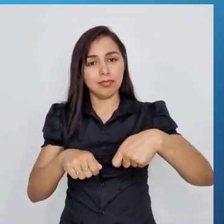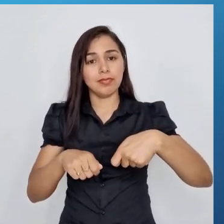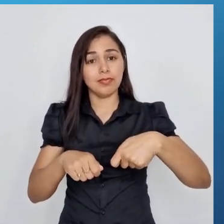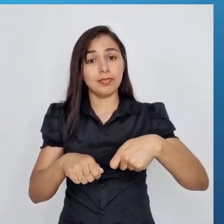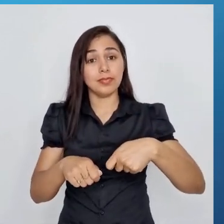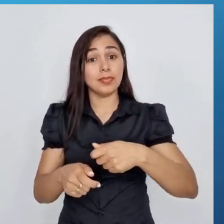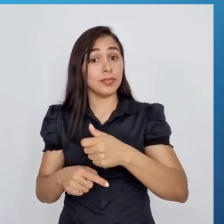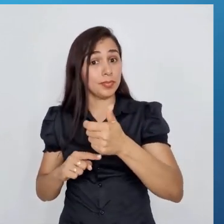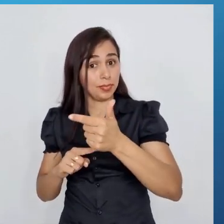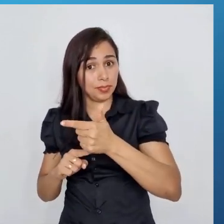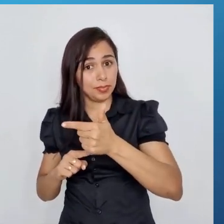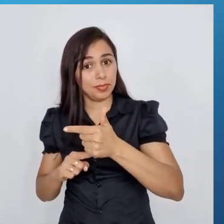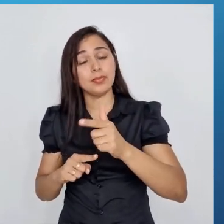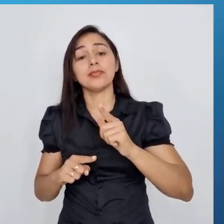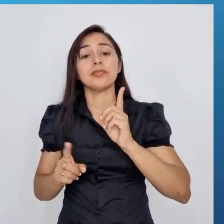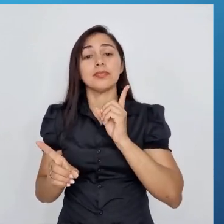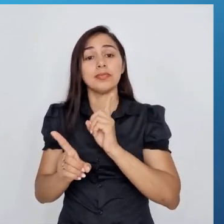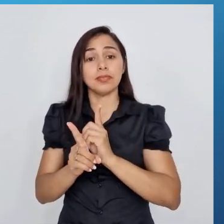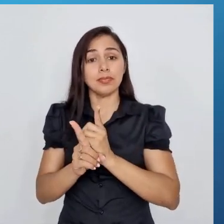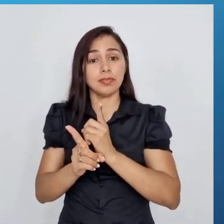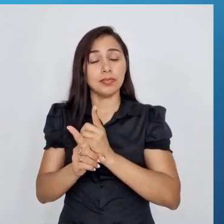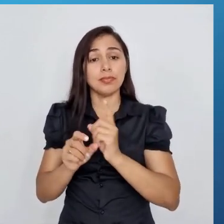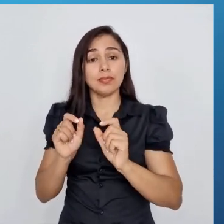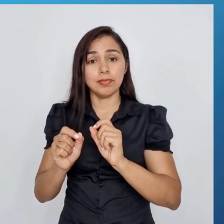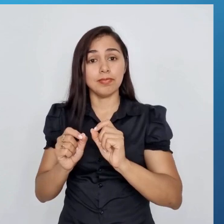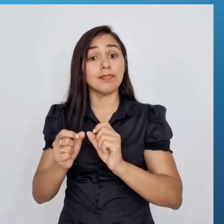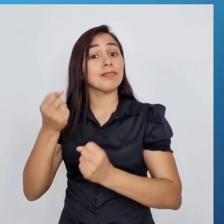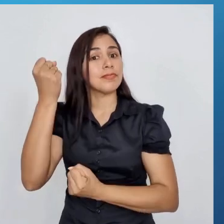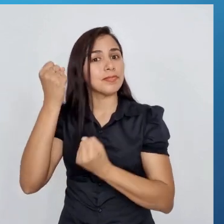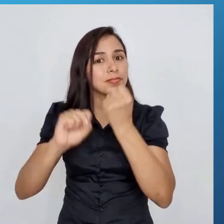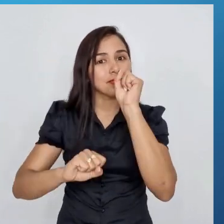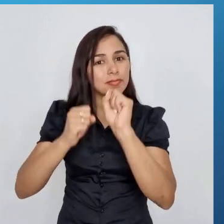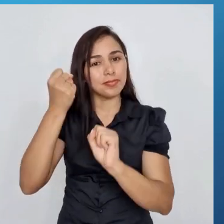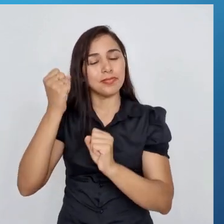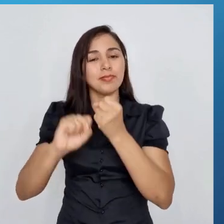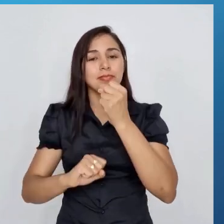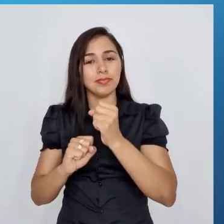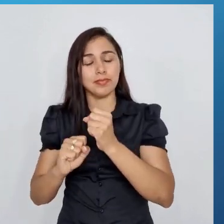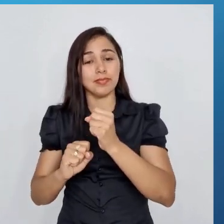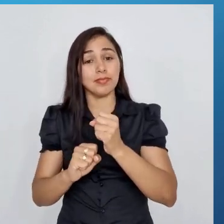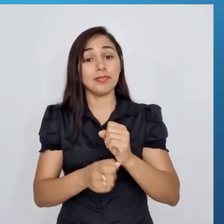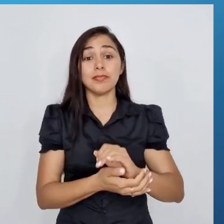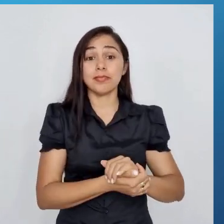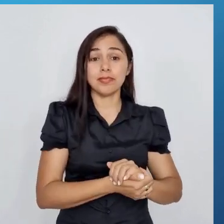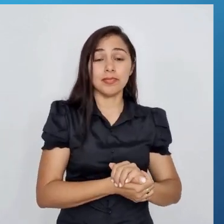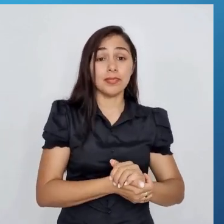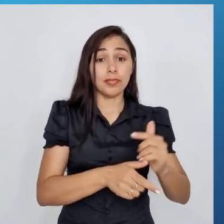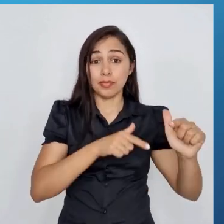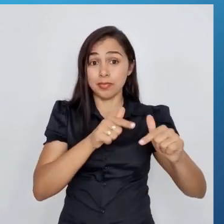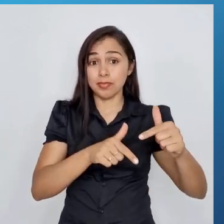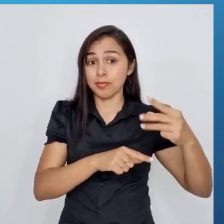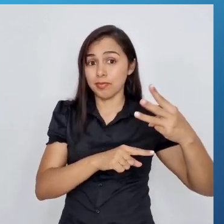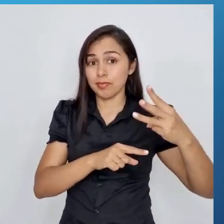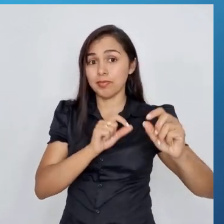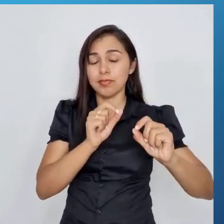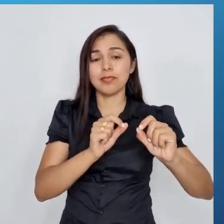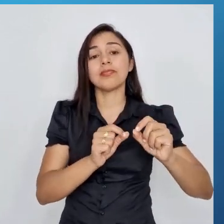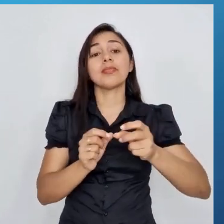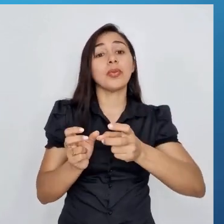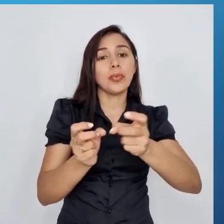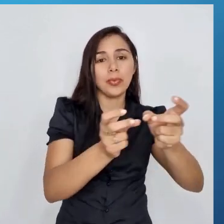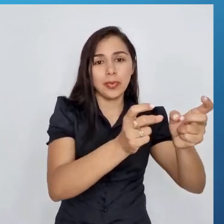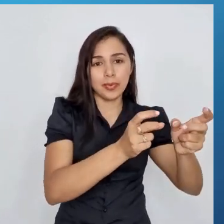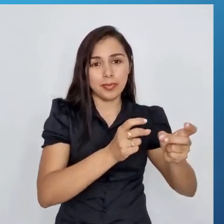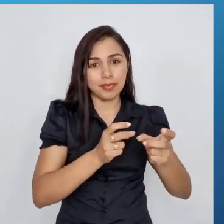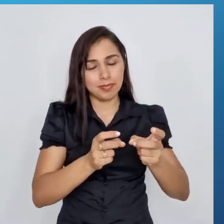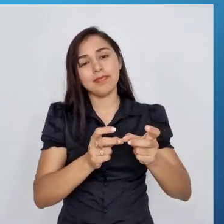secundário, a gente tem as nossas indústrias. E no setor terciário, a gente tem o comércio e